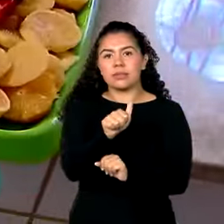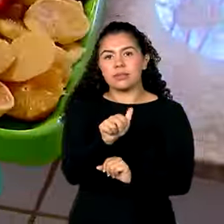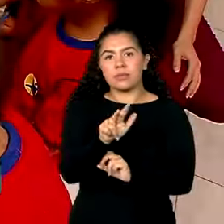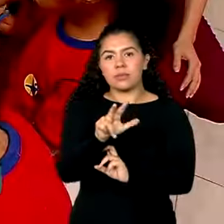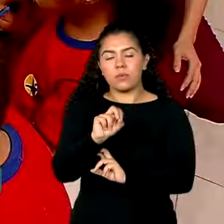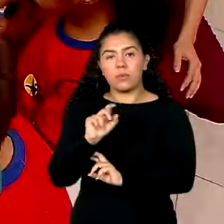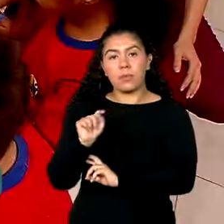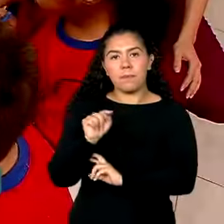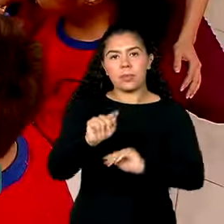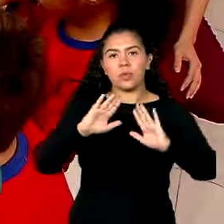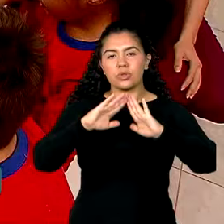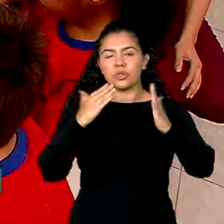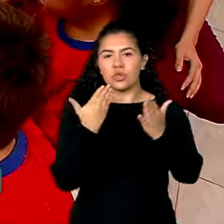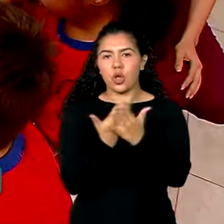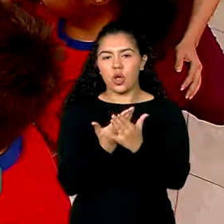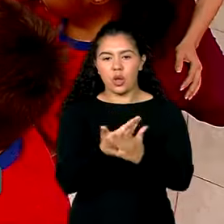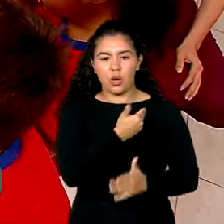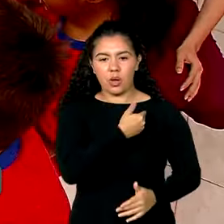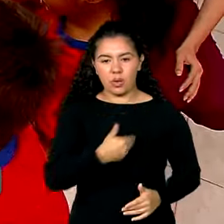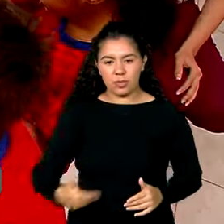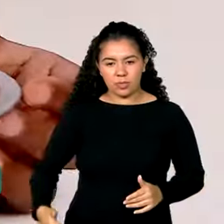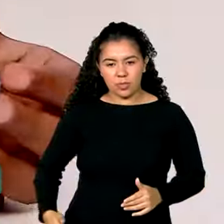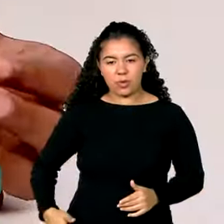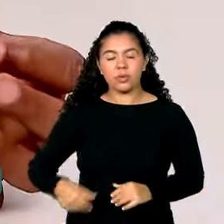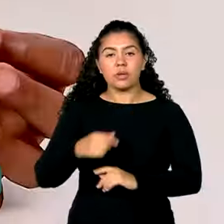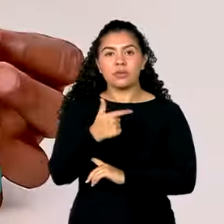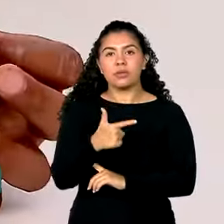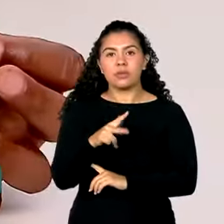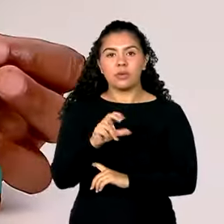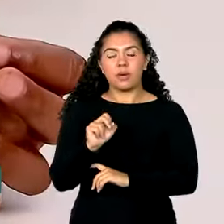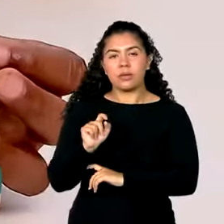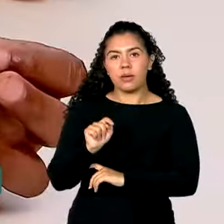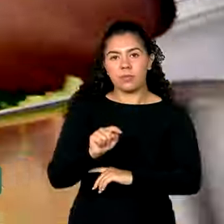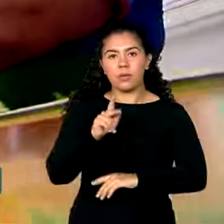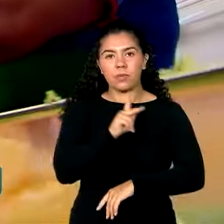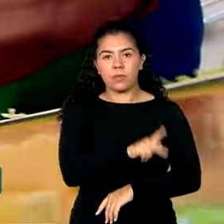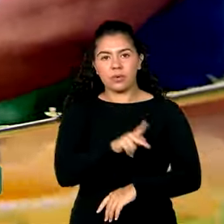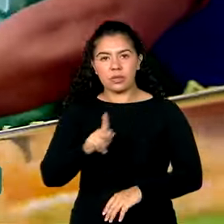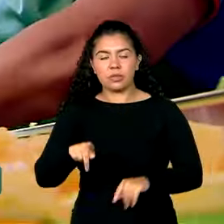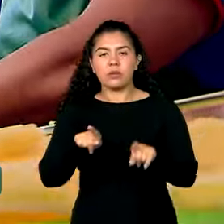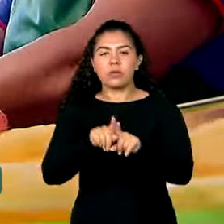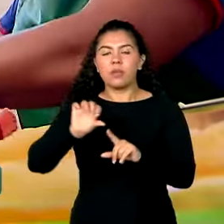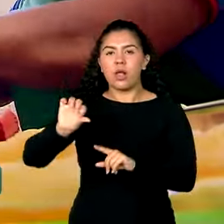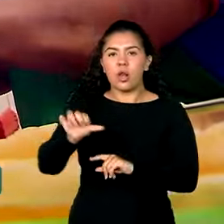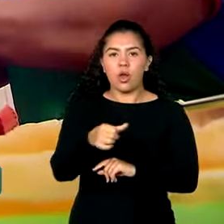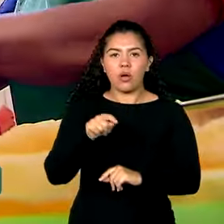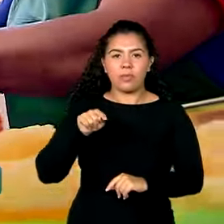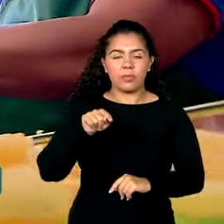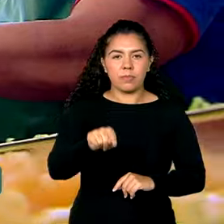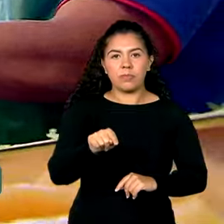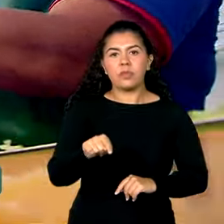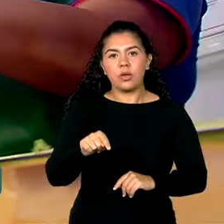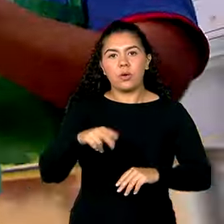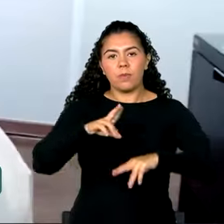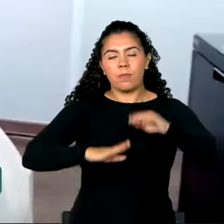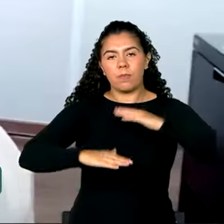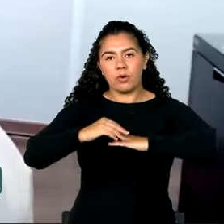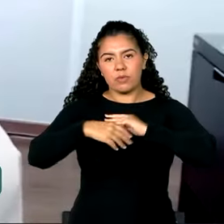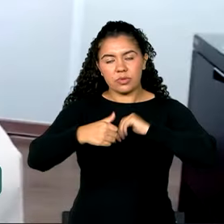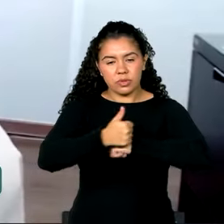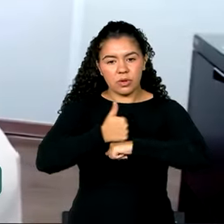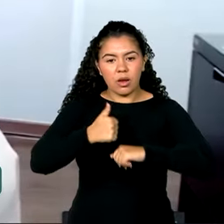públicas, 250 mil docentes e 9 mil nutricionistas distribuídos entre os municípios brasileiros.